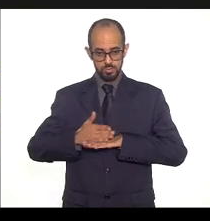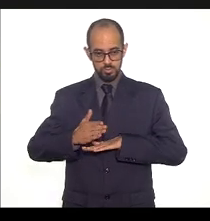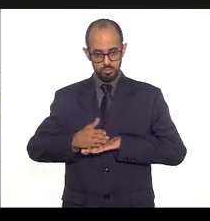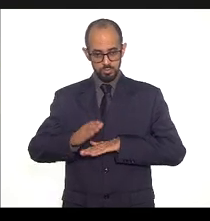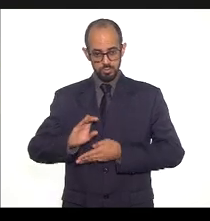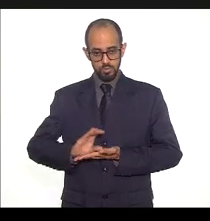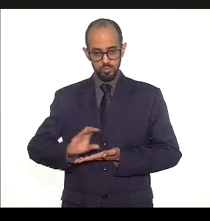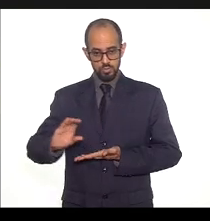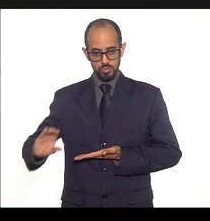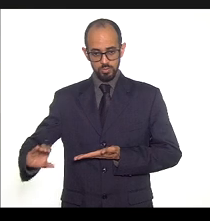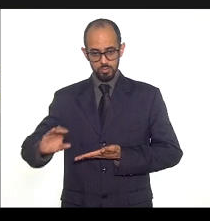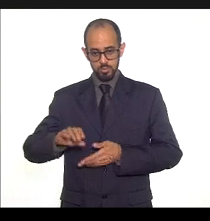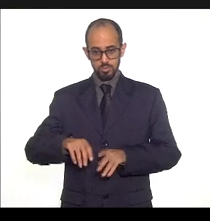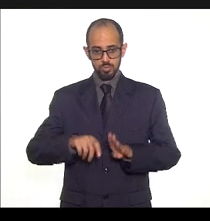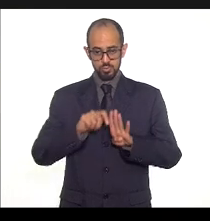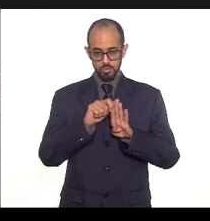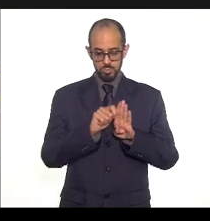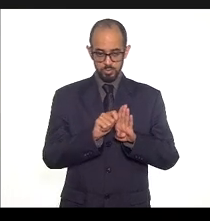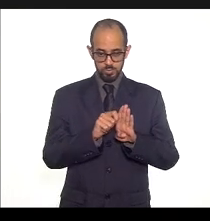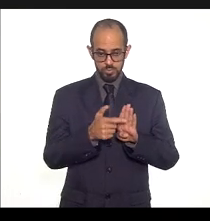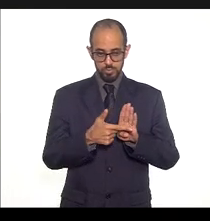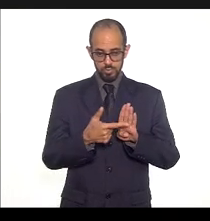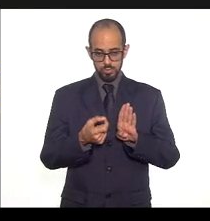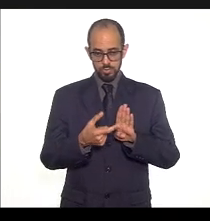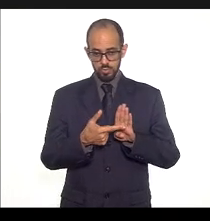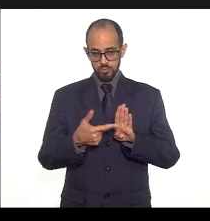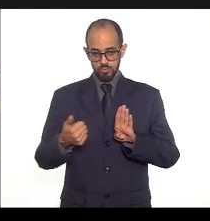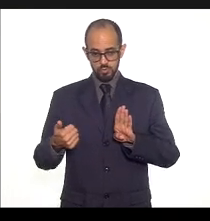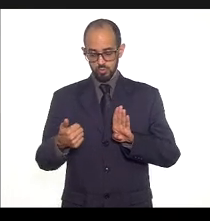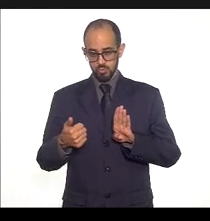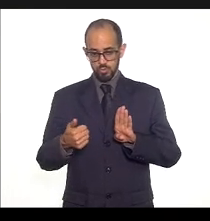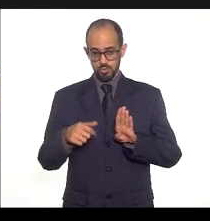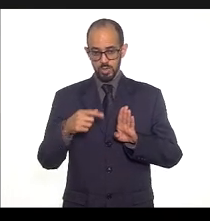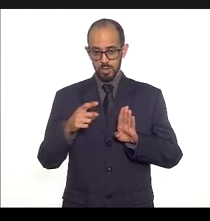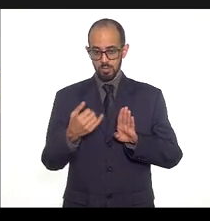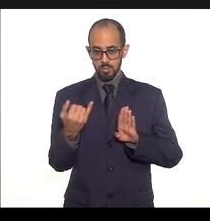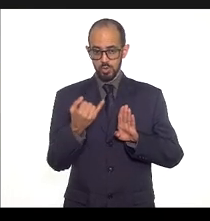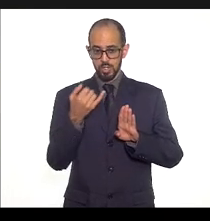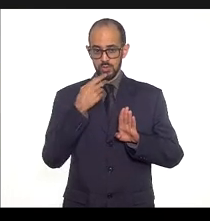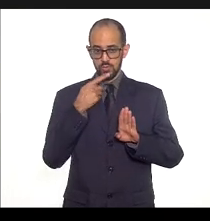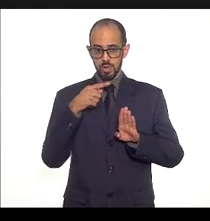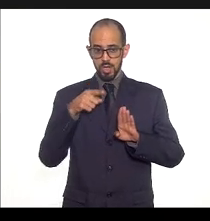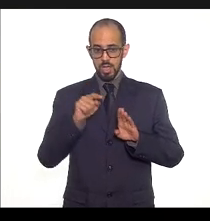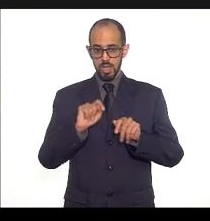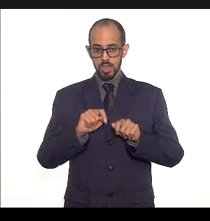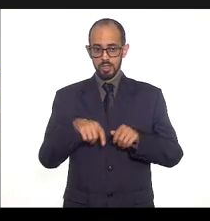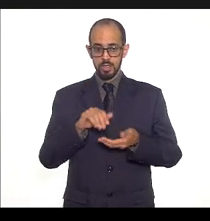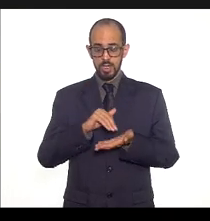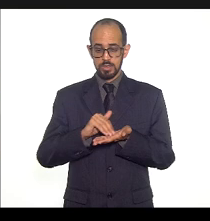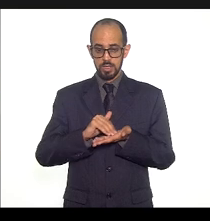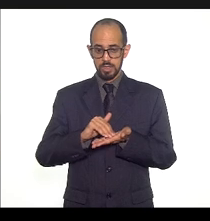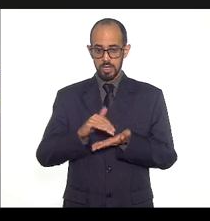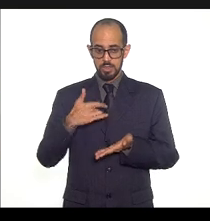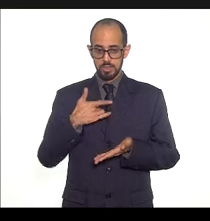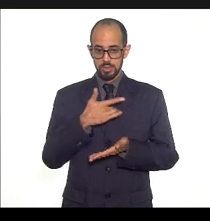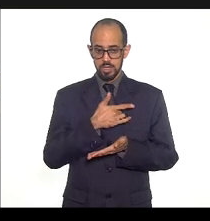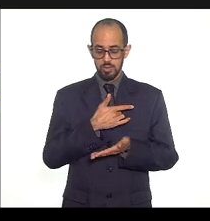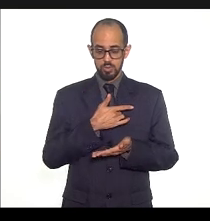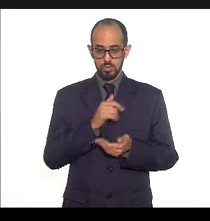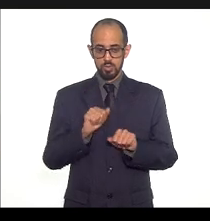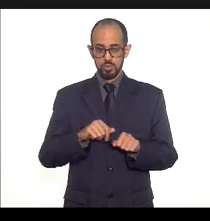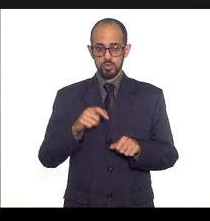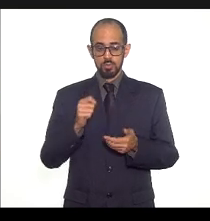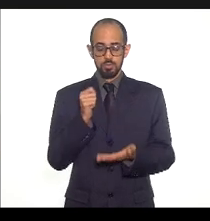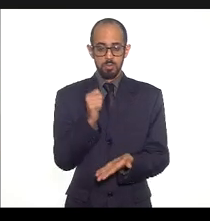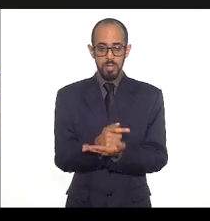Primeiro quadrimestre de 2021, vale registrar que a CESRJ, por bem do Fundo Estadual de Saúde, realizou também o